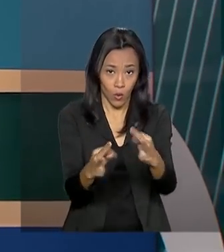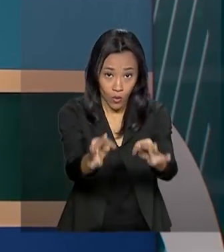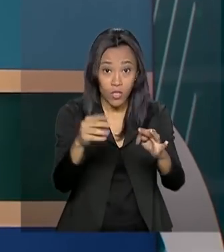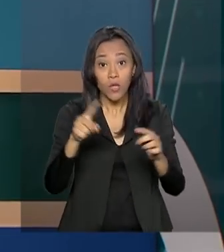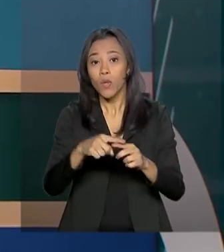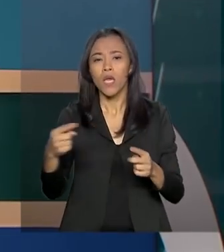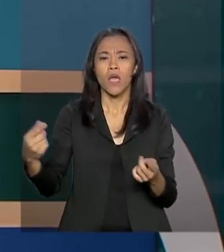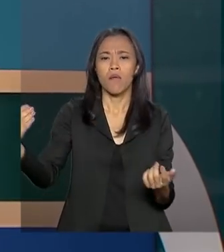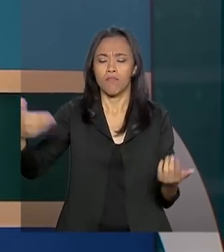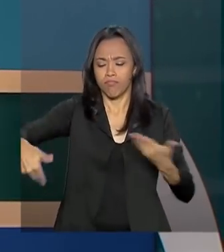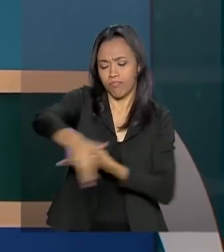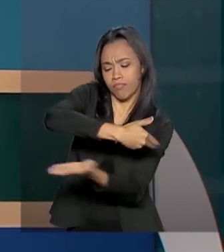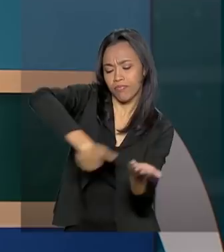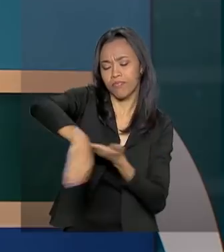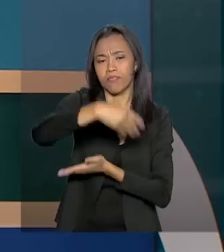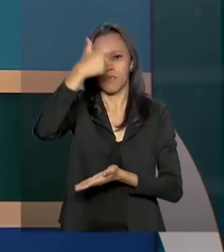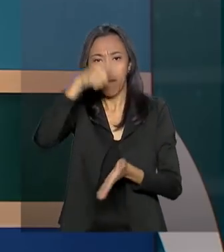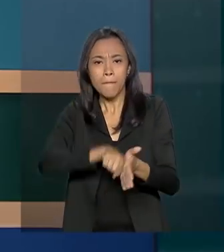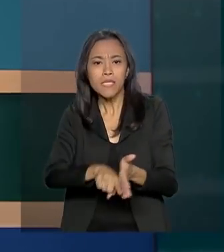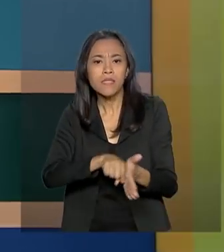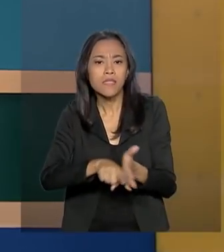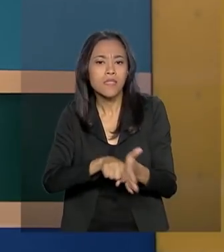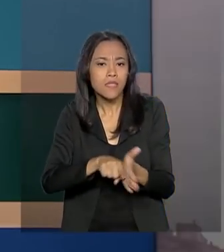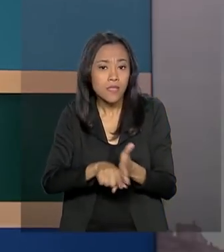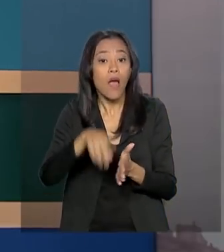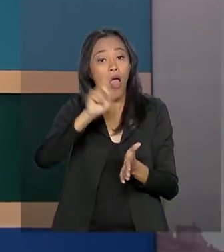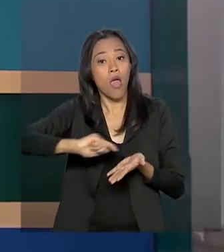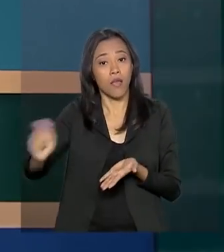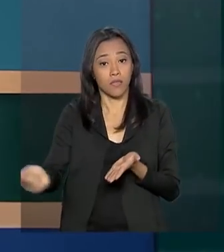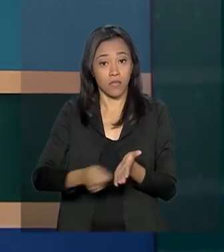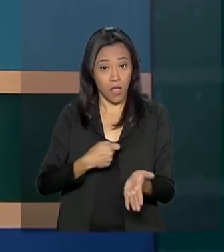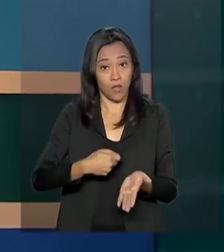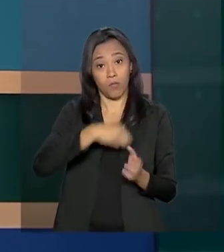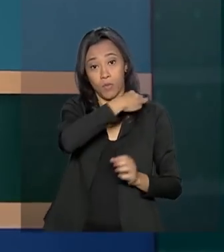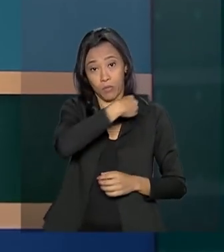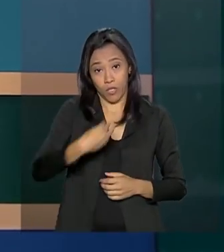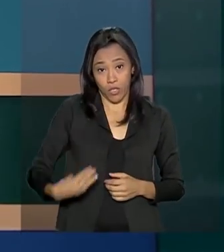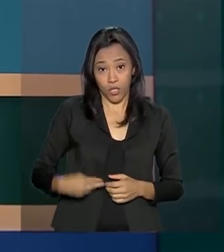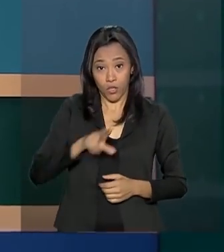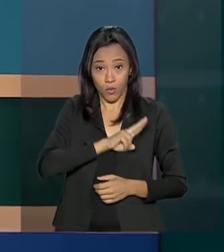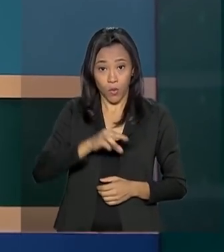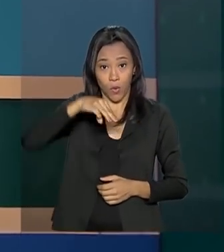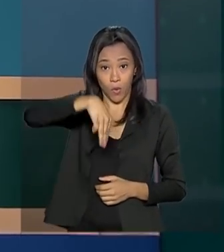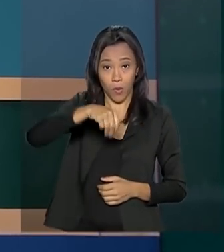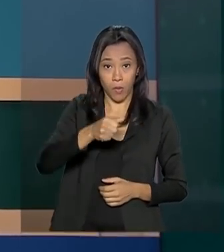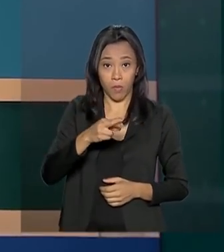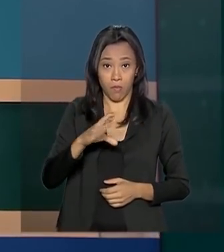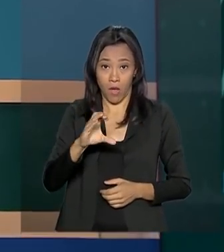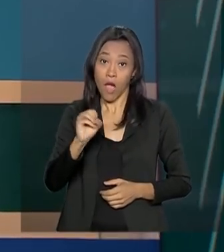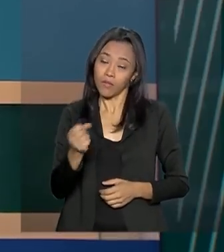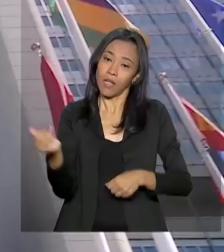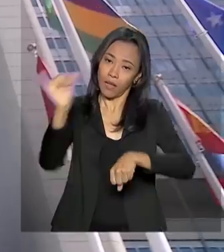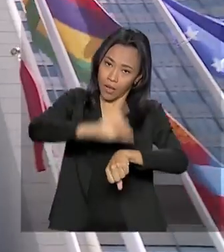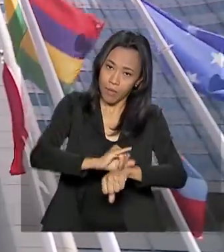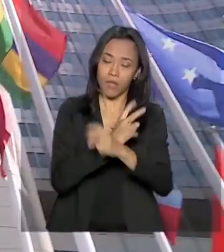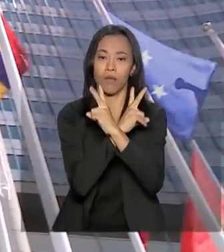pesquisadores e especialistas. A parceria foi assinada pelo ministro Marcos Pontes, que está em Viena, em visita oficial.